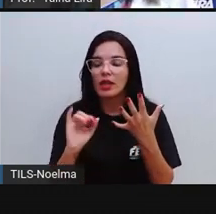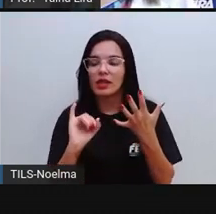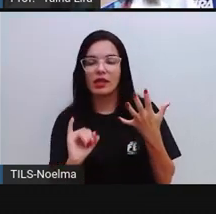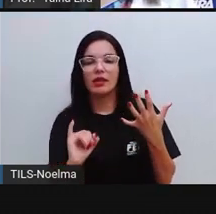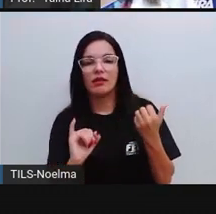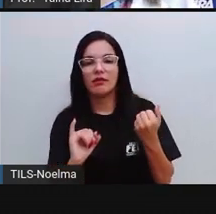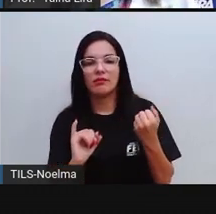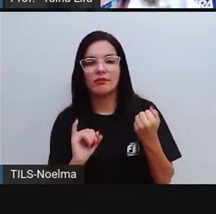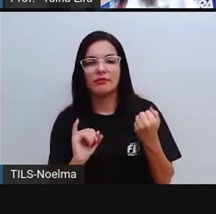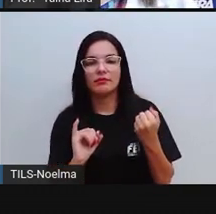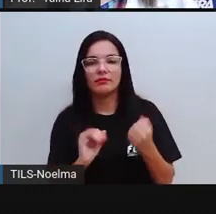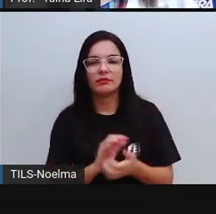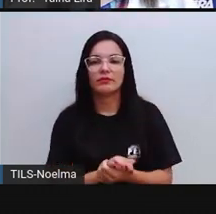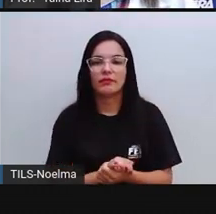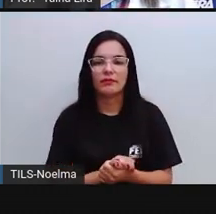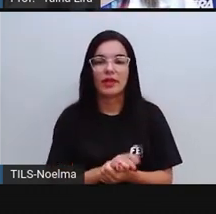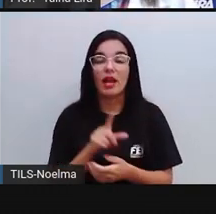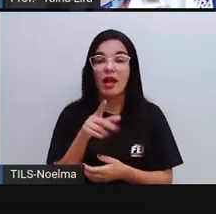tá?